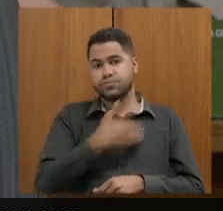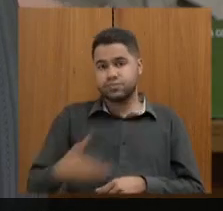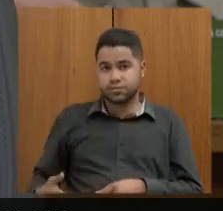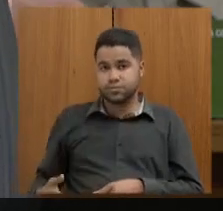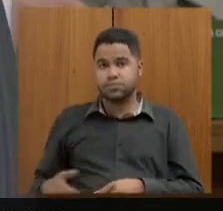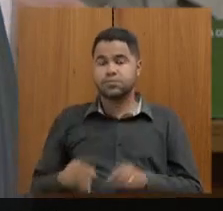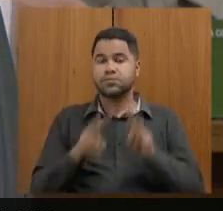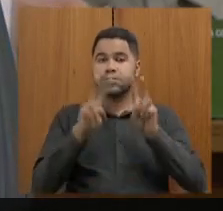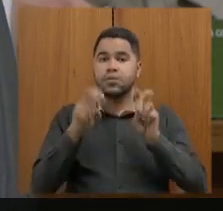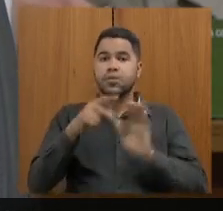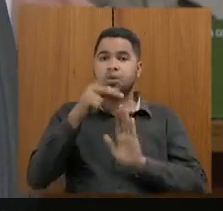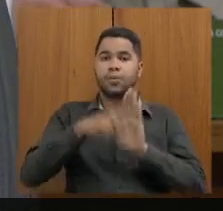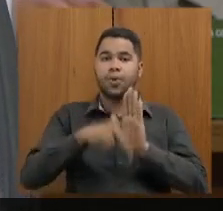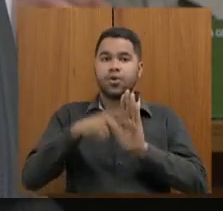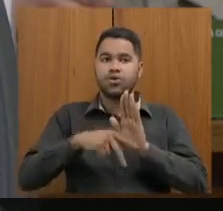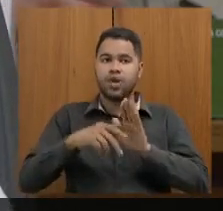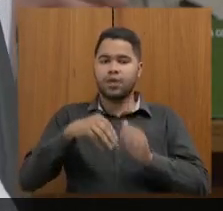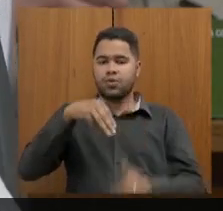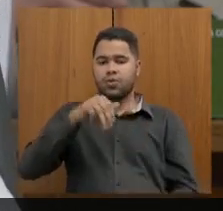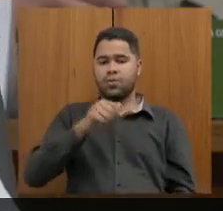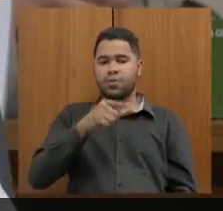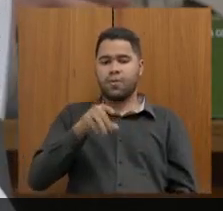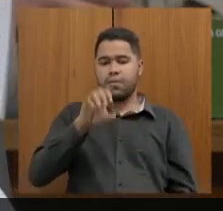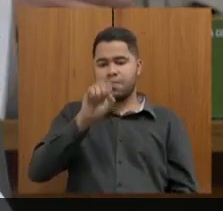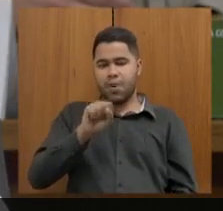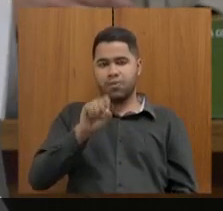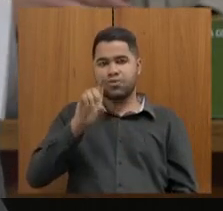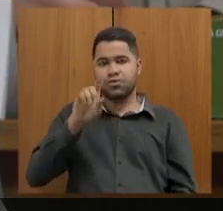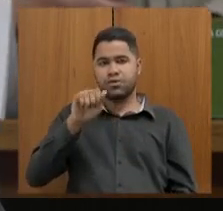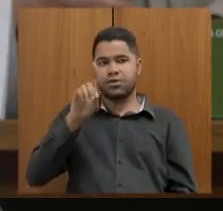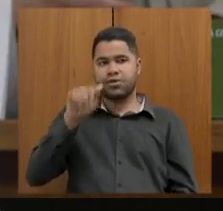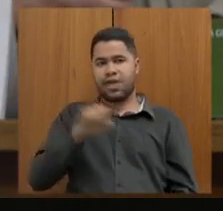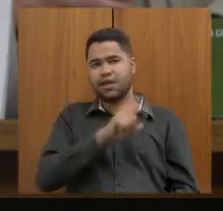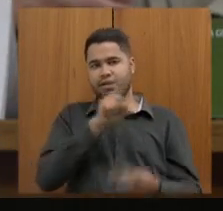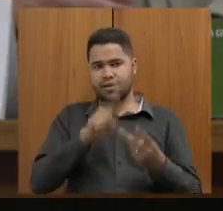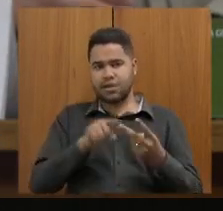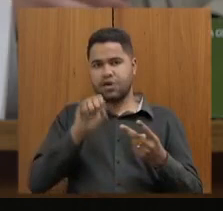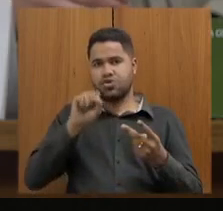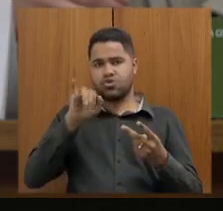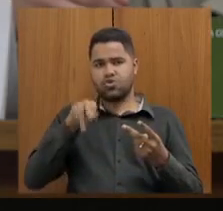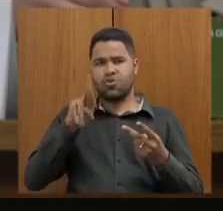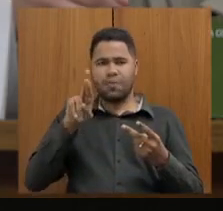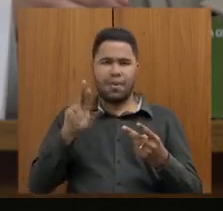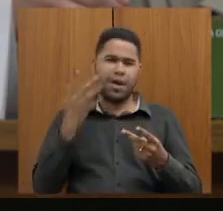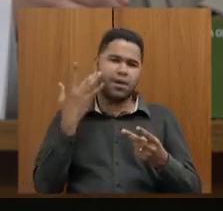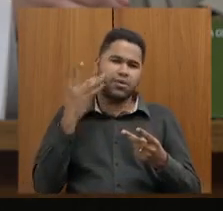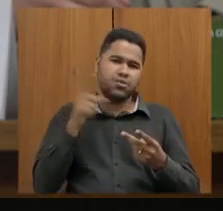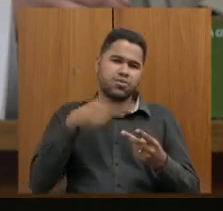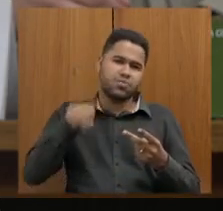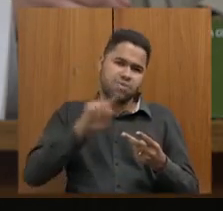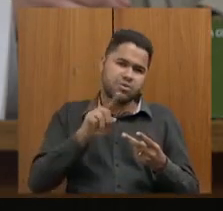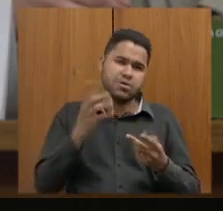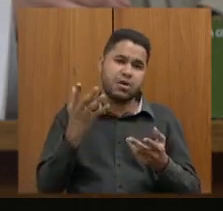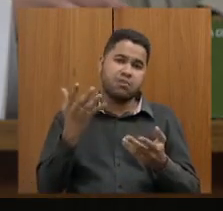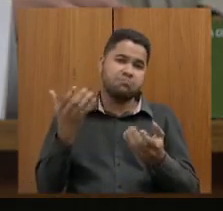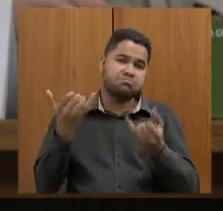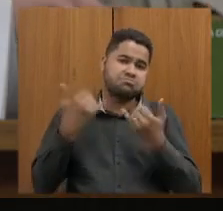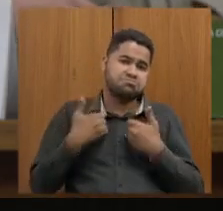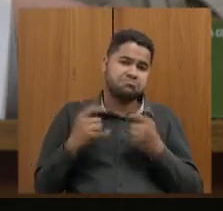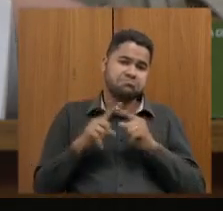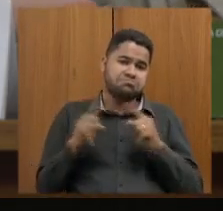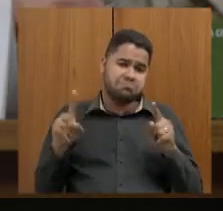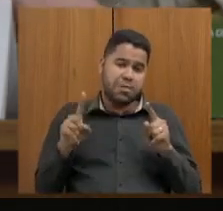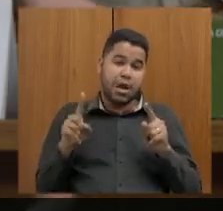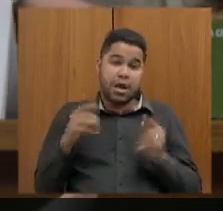Sobre o projeto Mãos Dadas e Somar, eu acredito que sim, não sei o que a senhora quer dizer com isso, mas